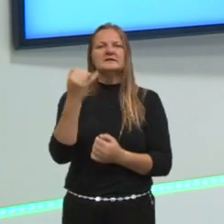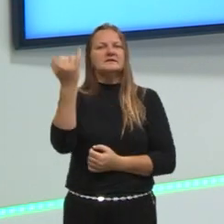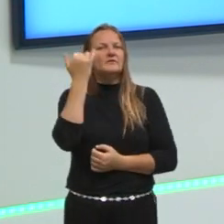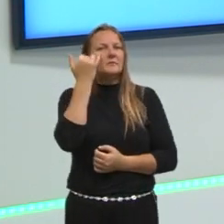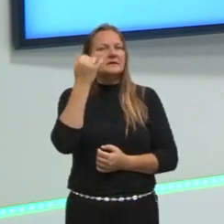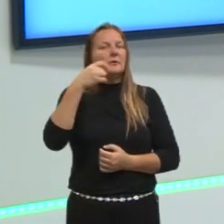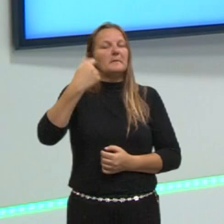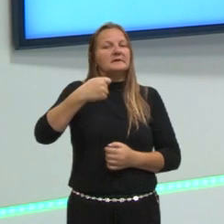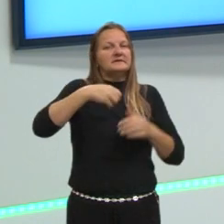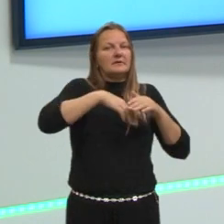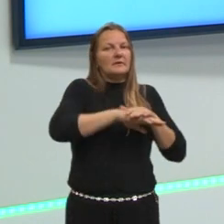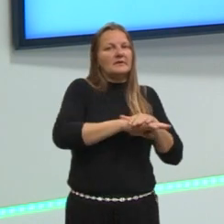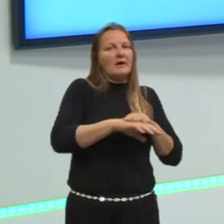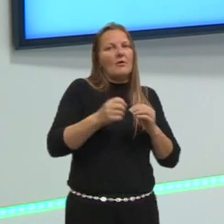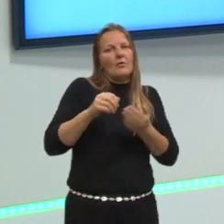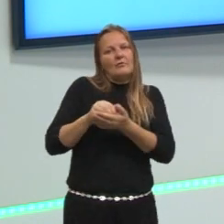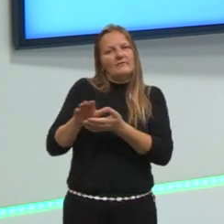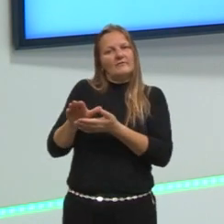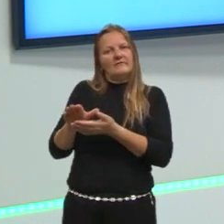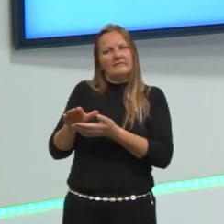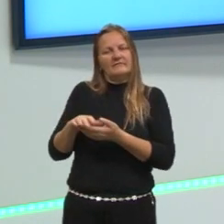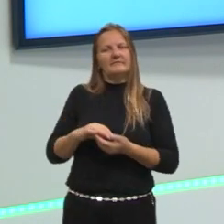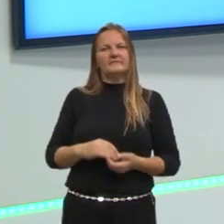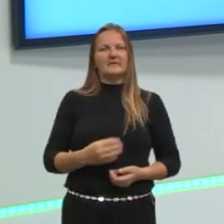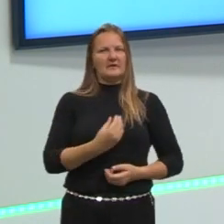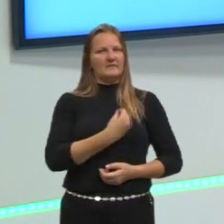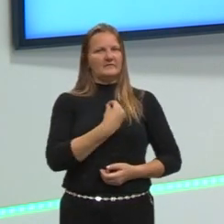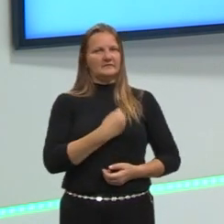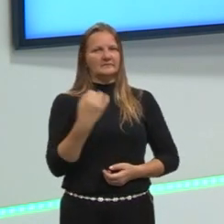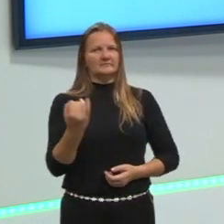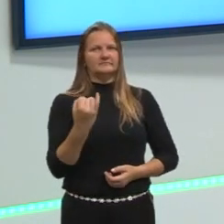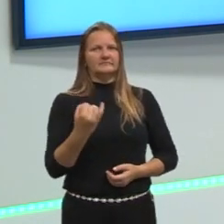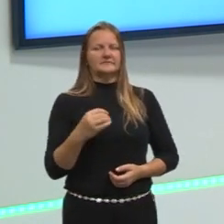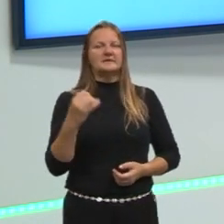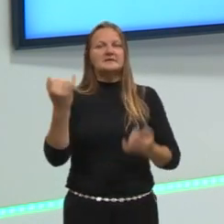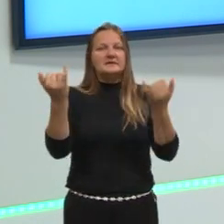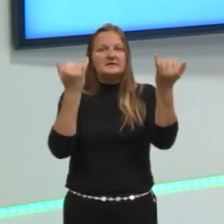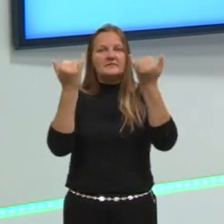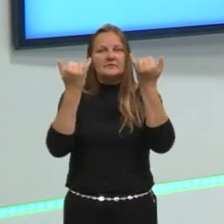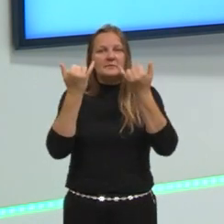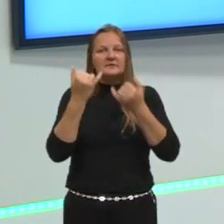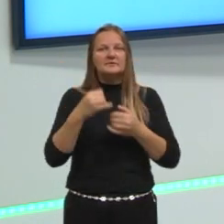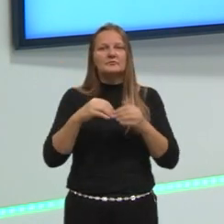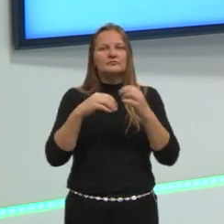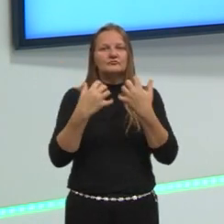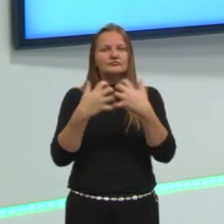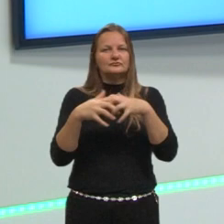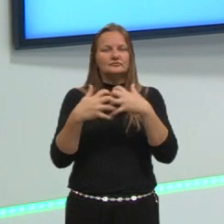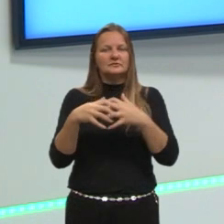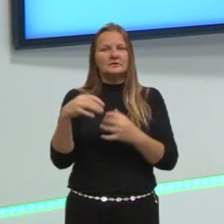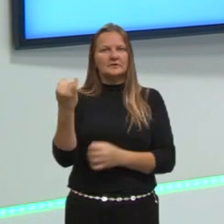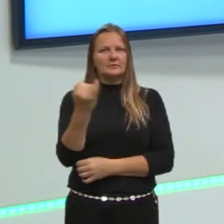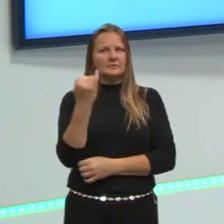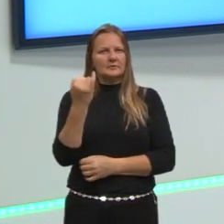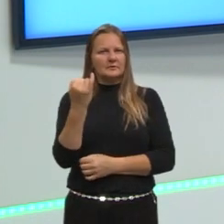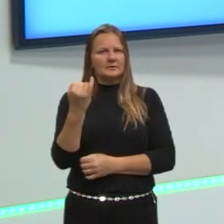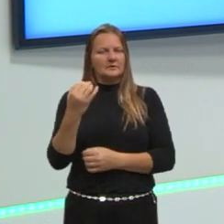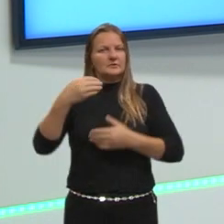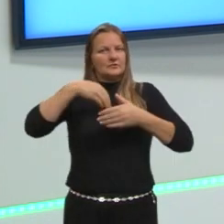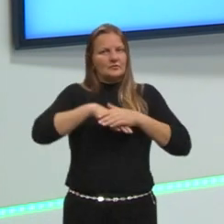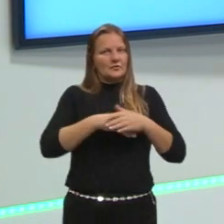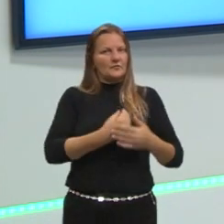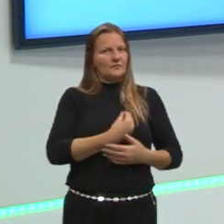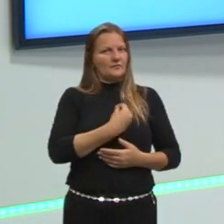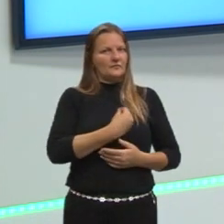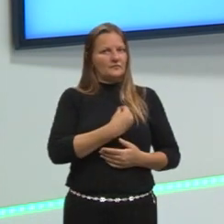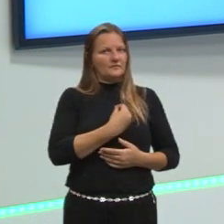realmente é importante para a tua vida. Se o cérebro associar que aquela informação é importante para a tua vida,